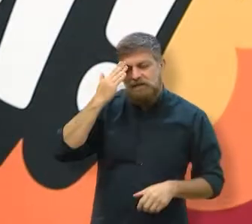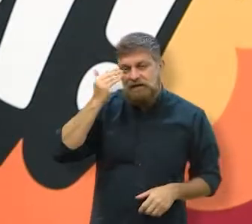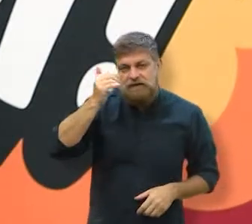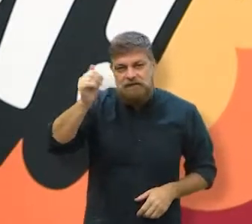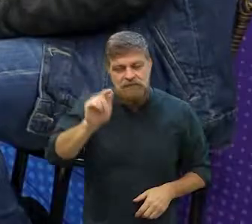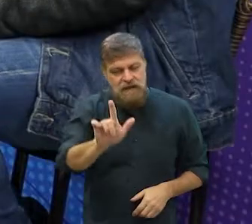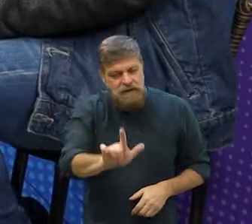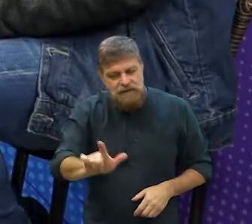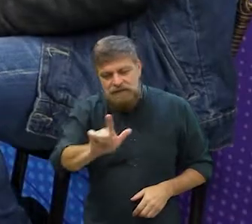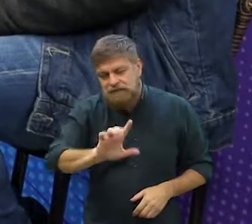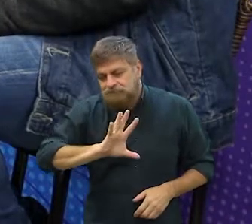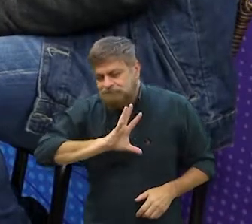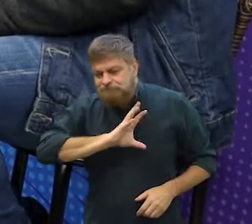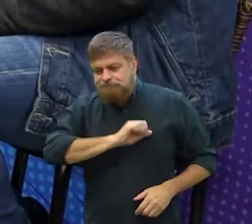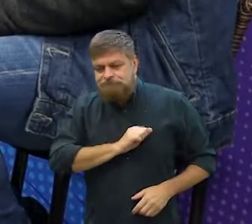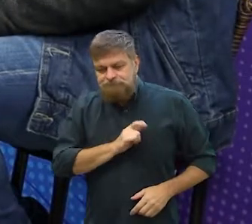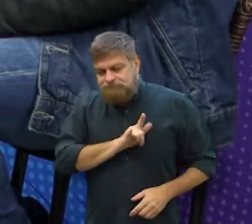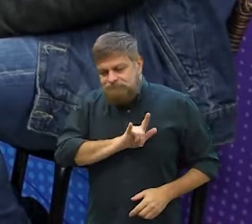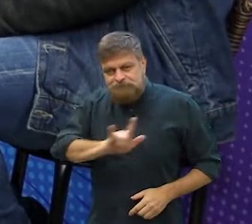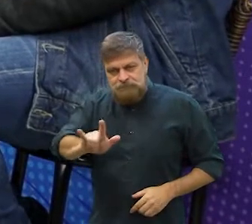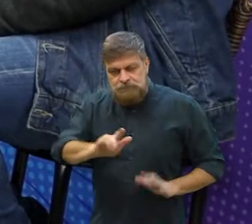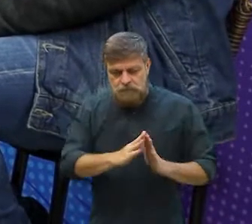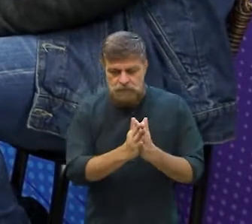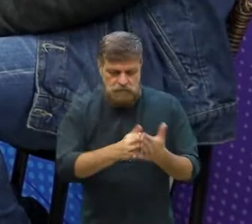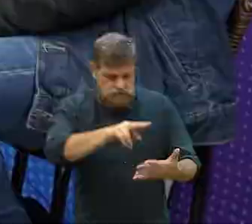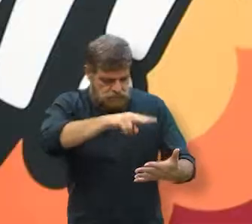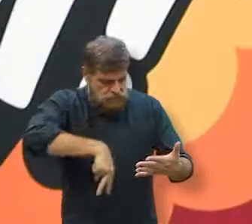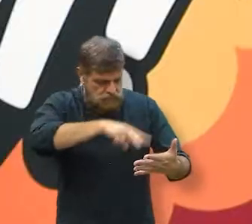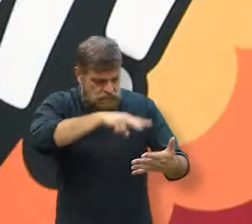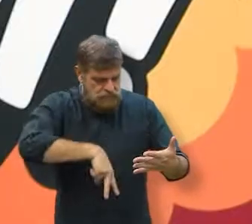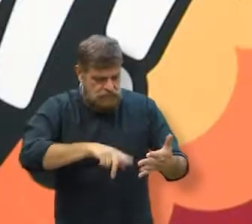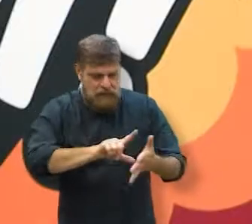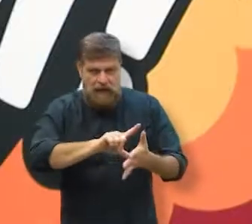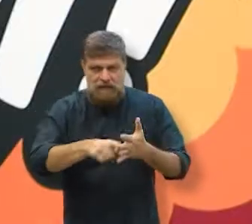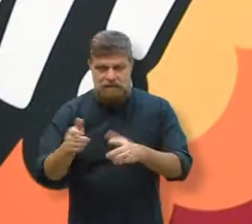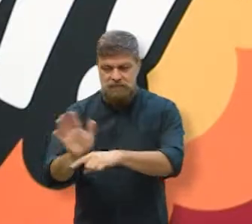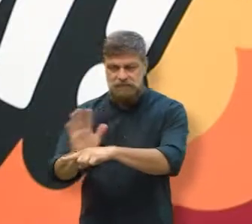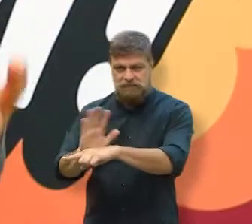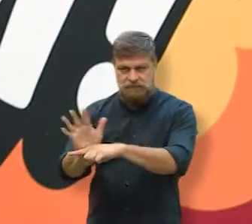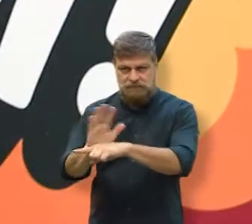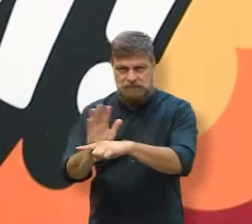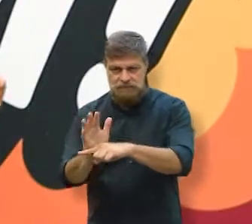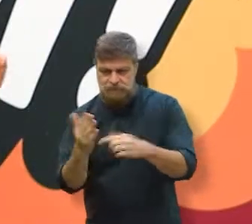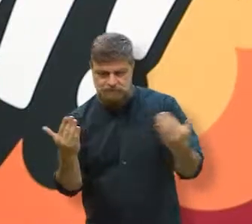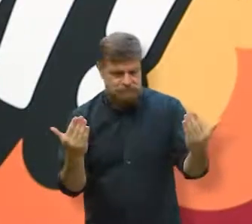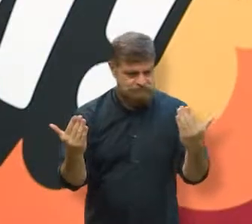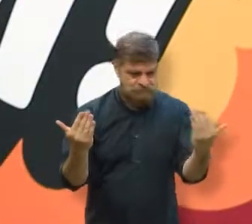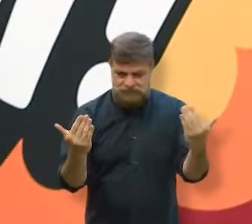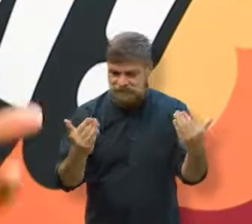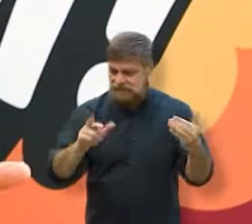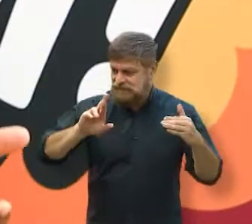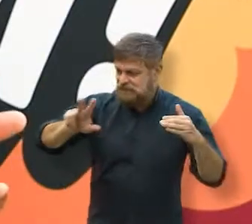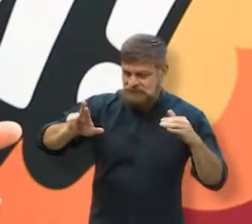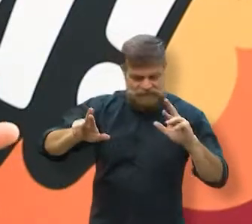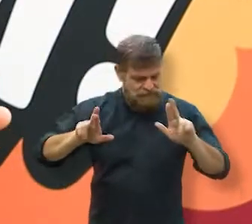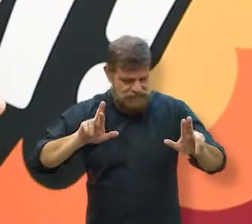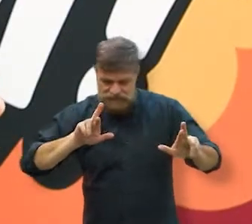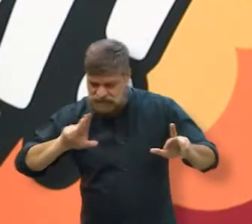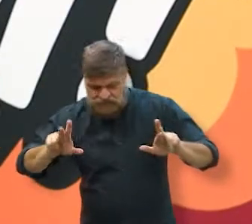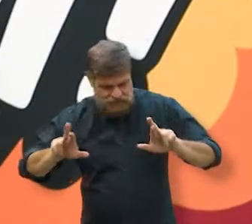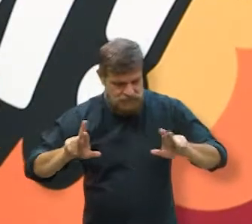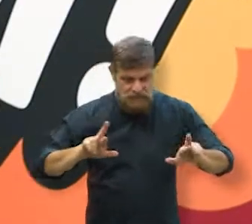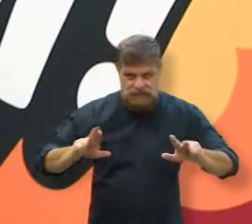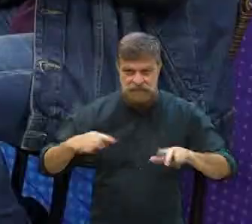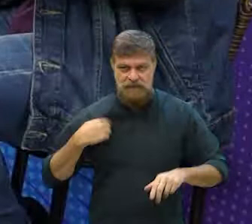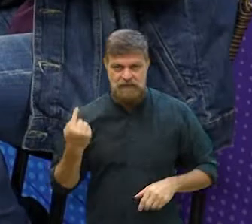ama literatura, lê o livro e aí depois assiste o filme e encontra diferenças, e